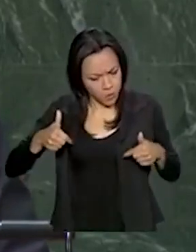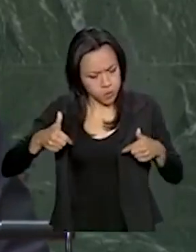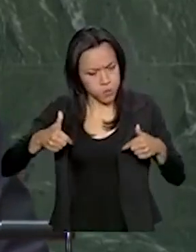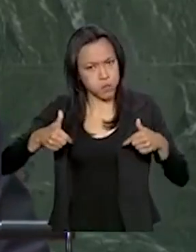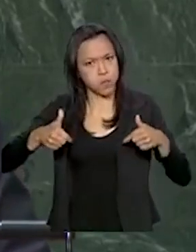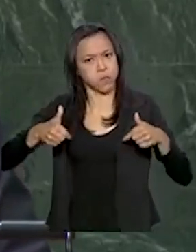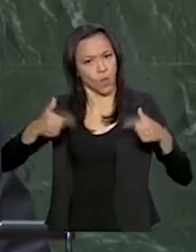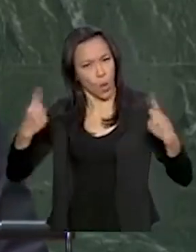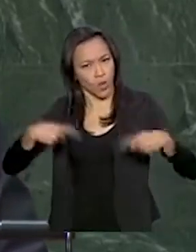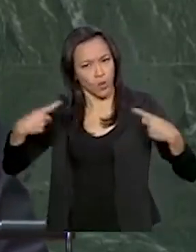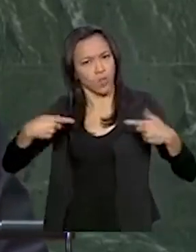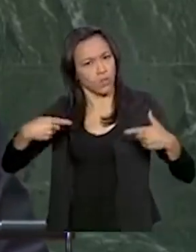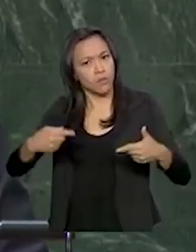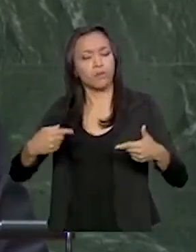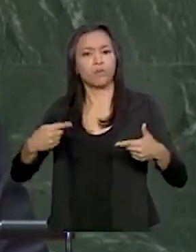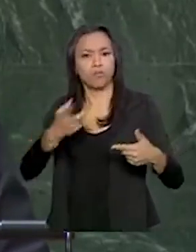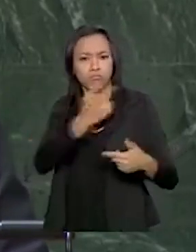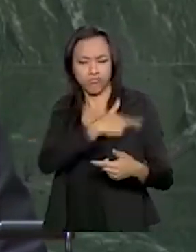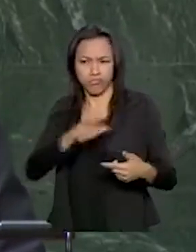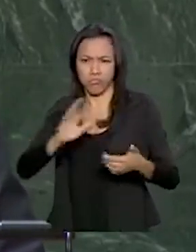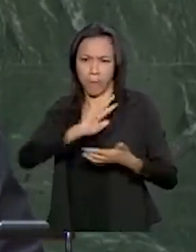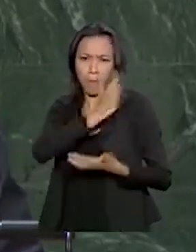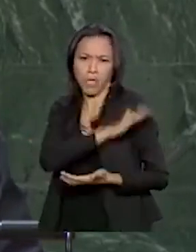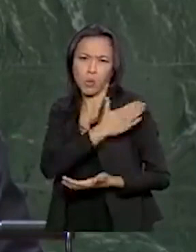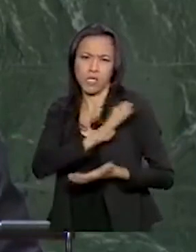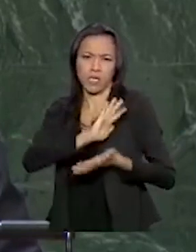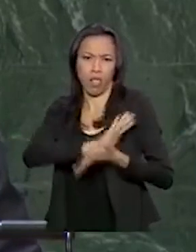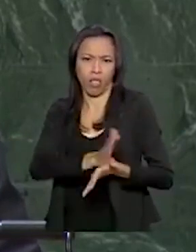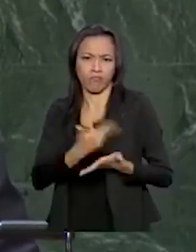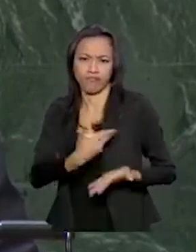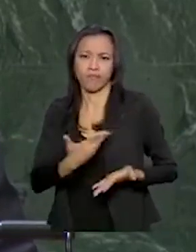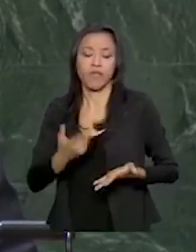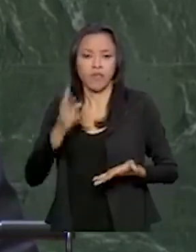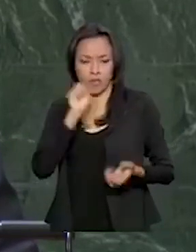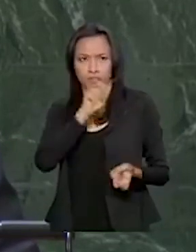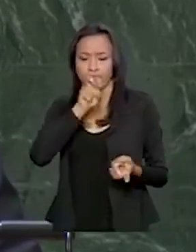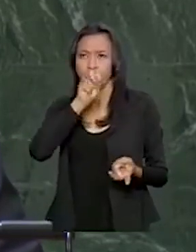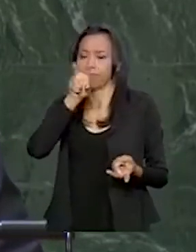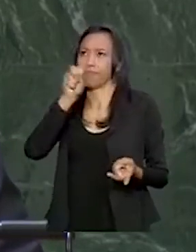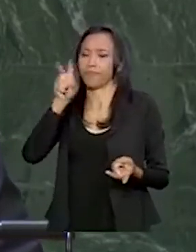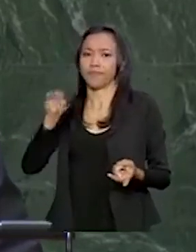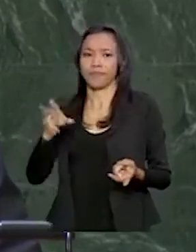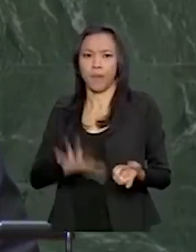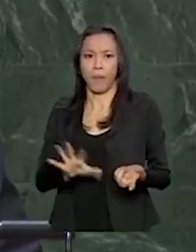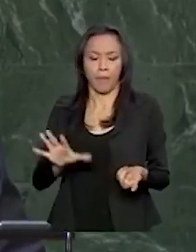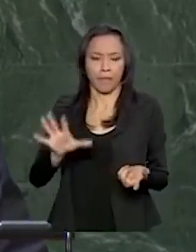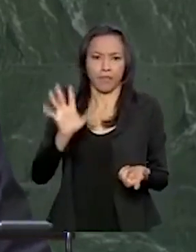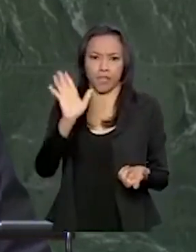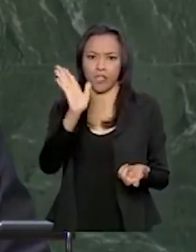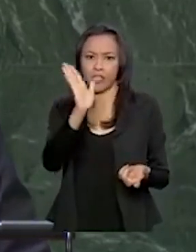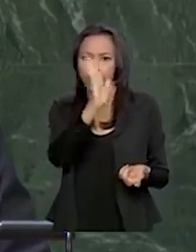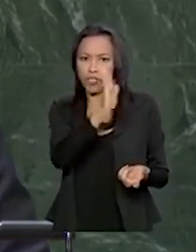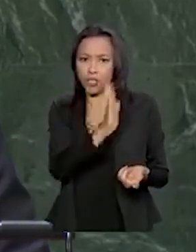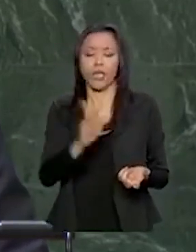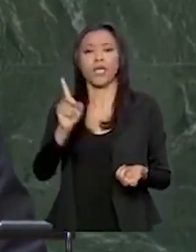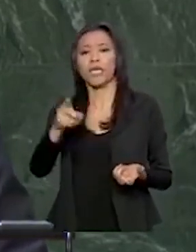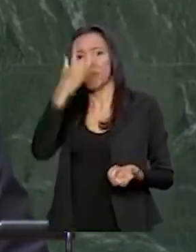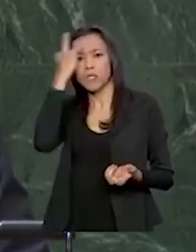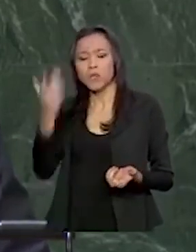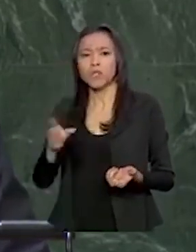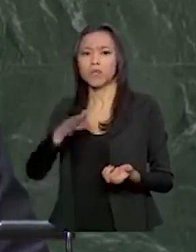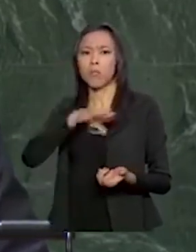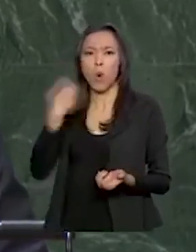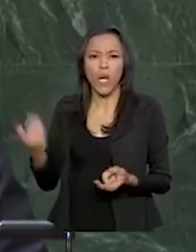Nos últimos anos, testemunhamos em diferentes regiões ataques covardes que vitimaram fiéis